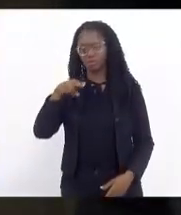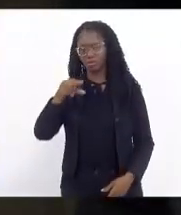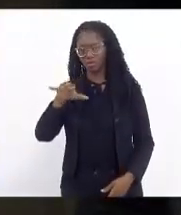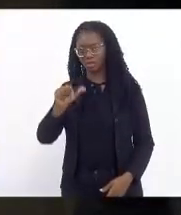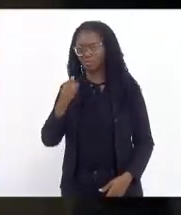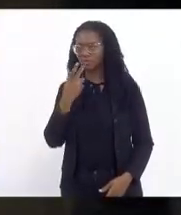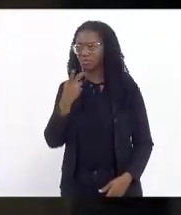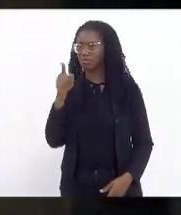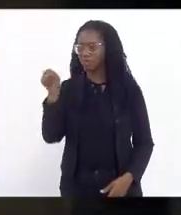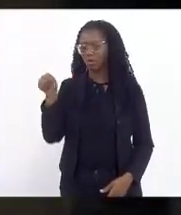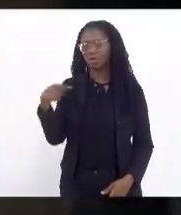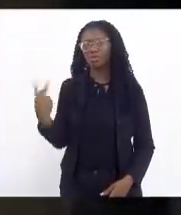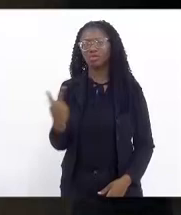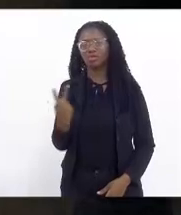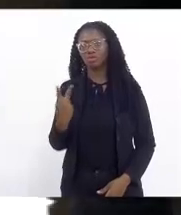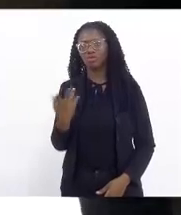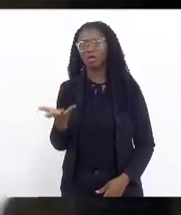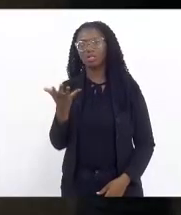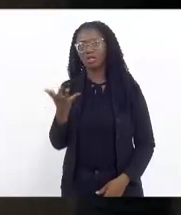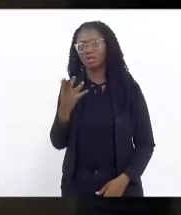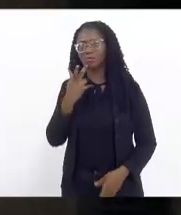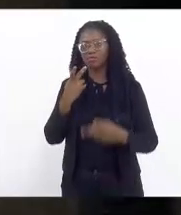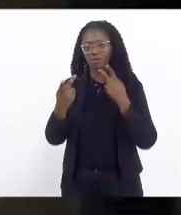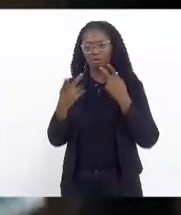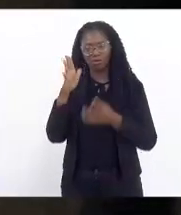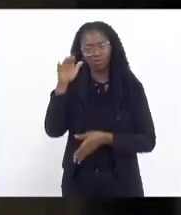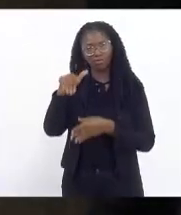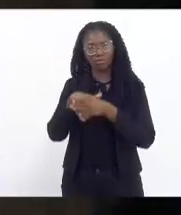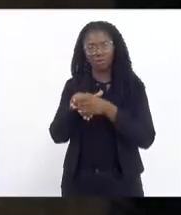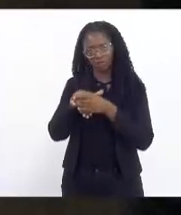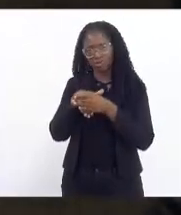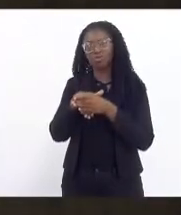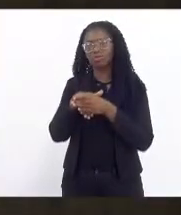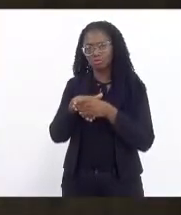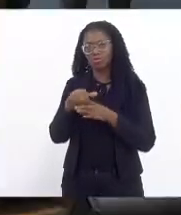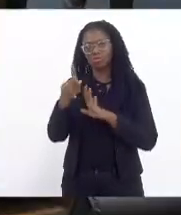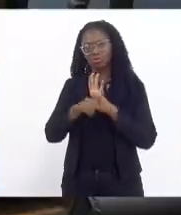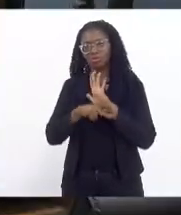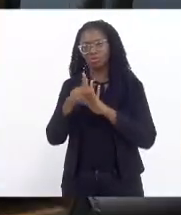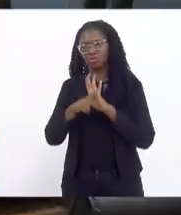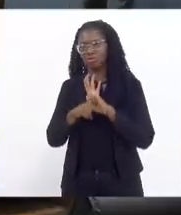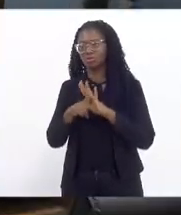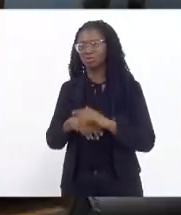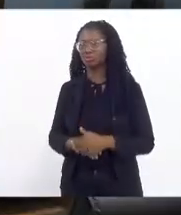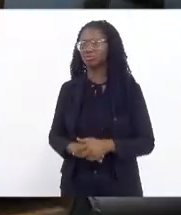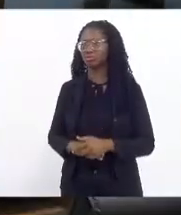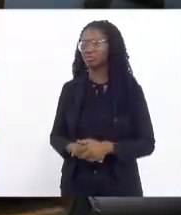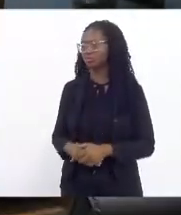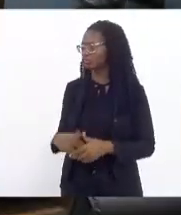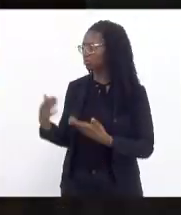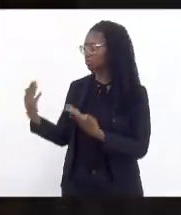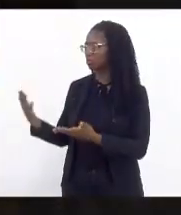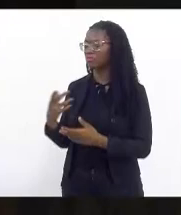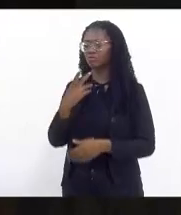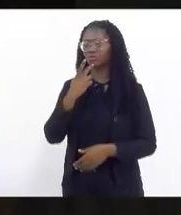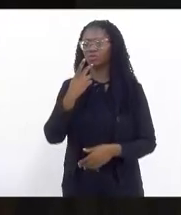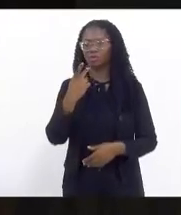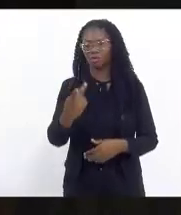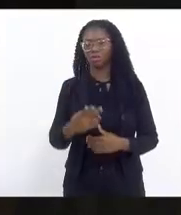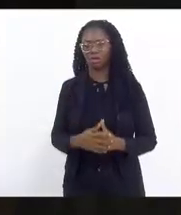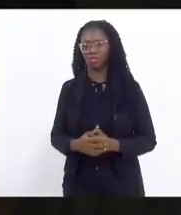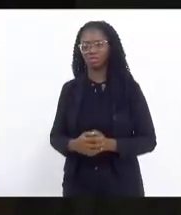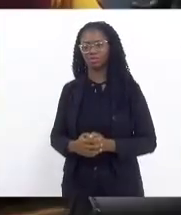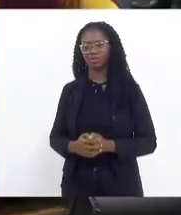queríamos declarar se possível o voto no projeto com certeza para declaração de voto deputada Dani